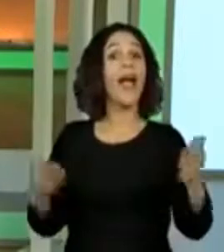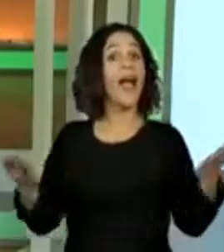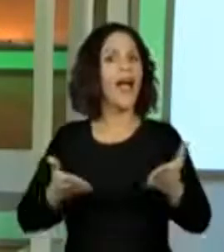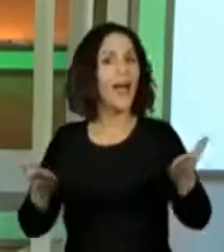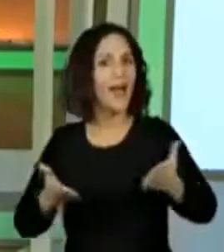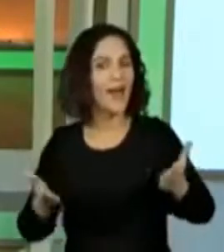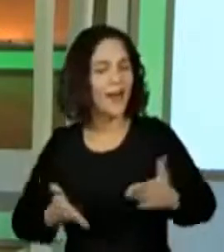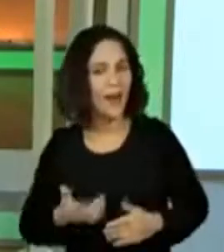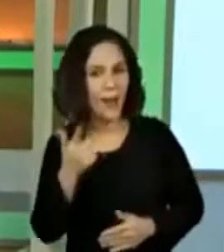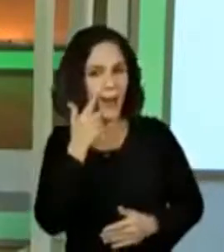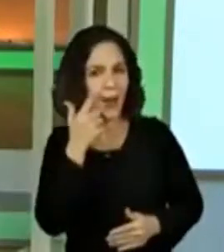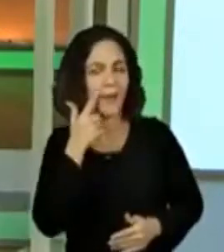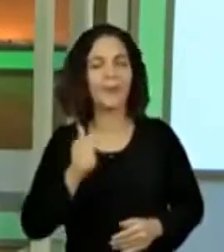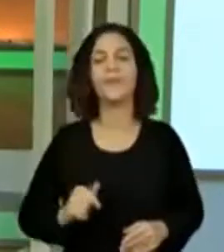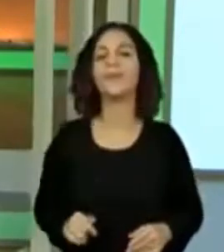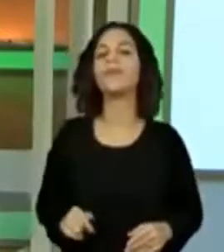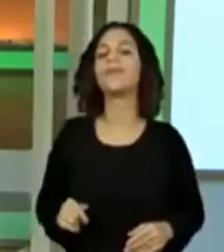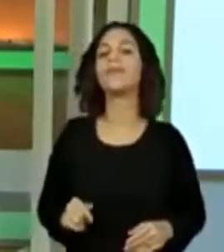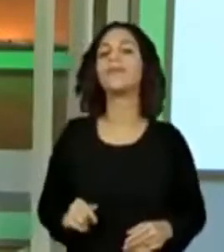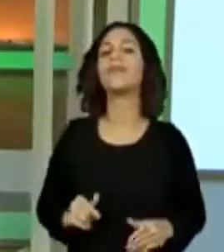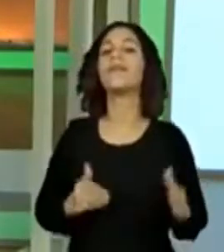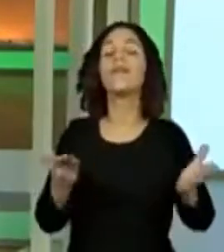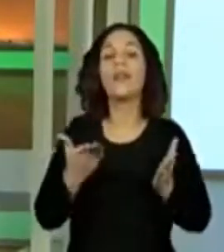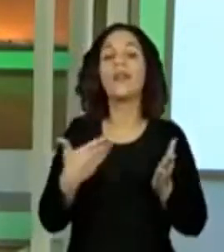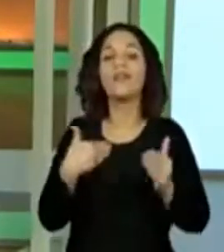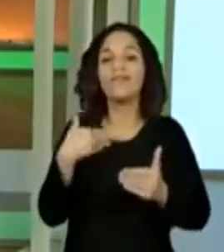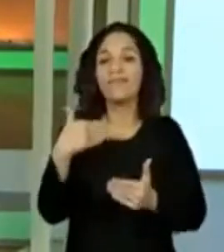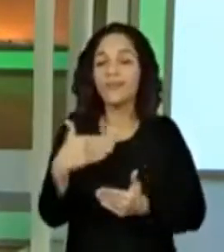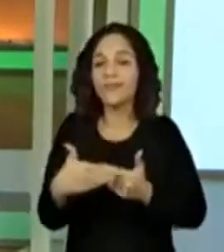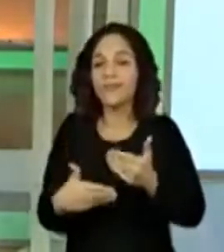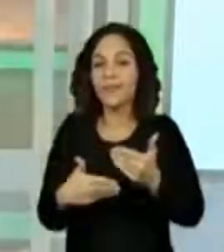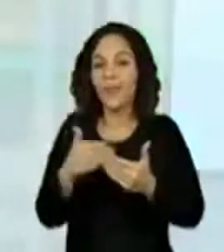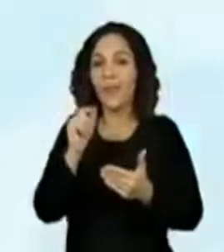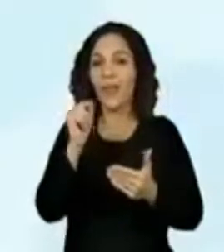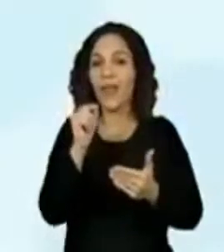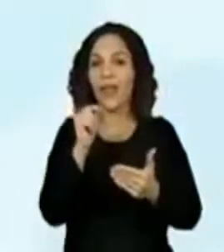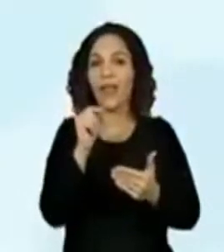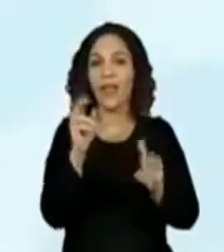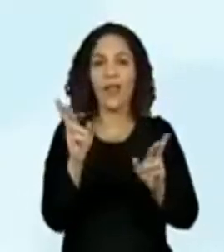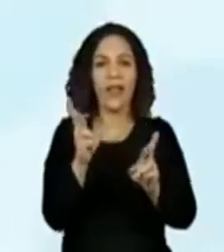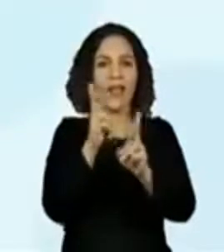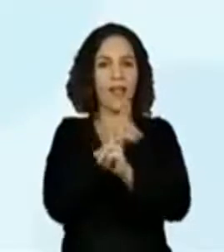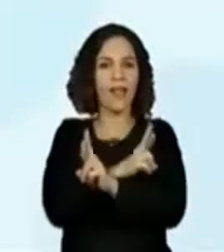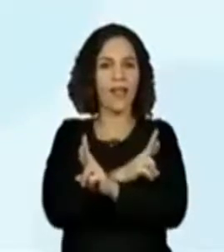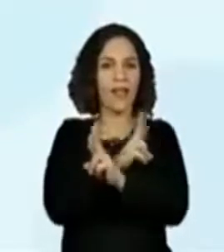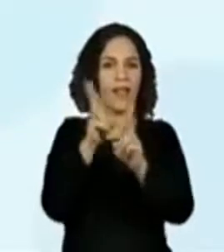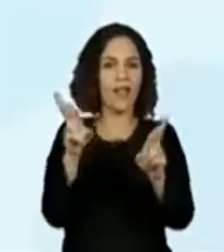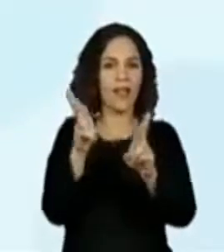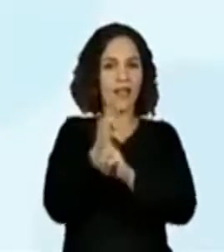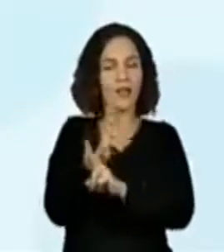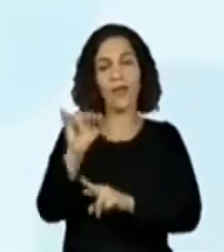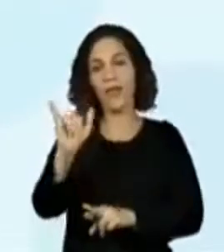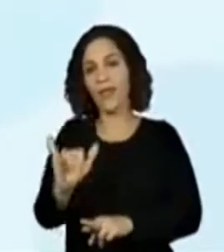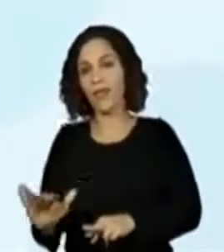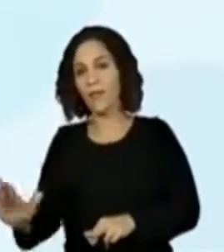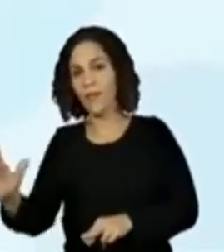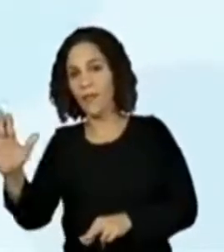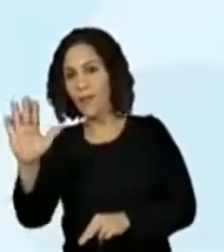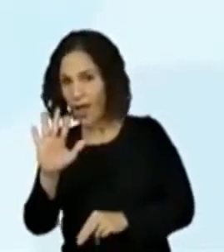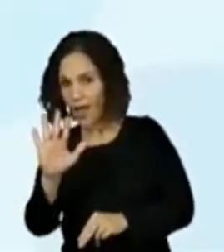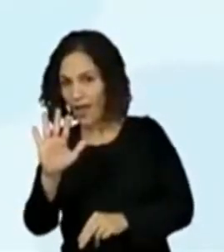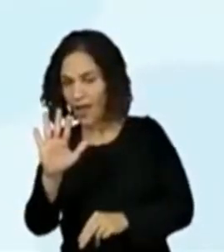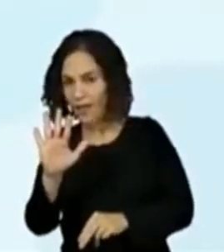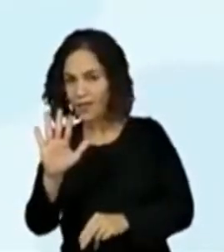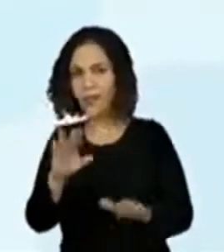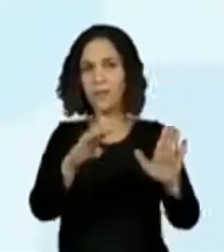Agora, olha só! Nós vamos fazer a relação das figuras. Vamos